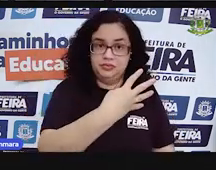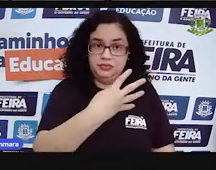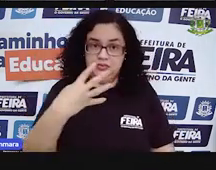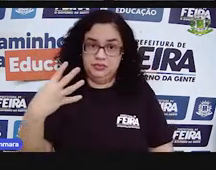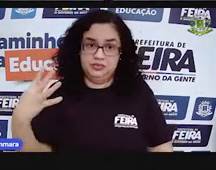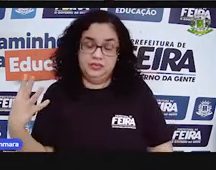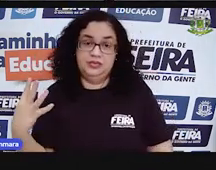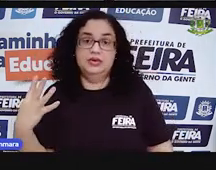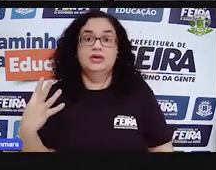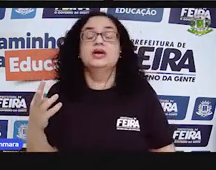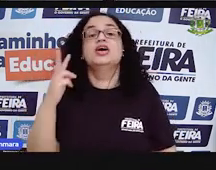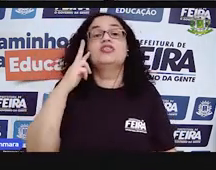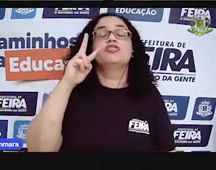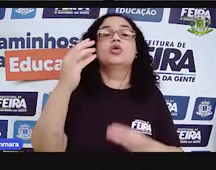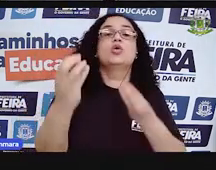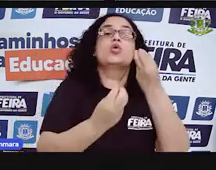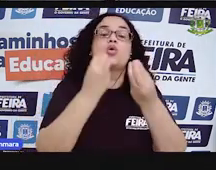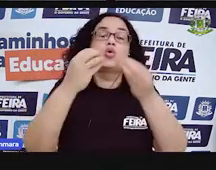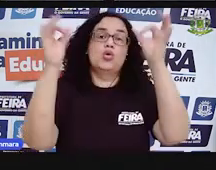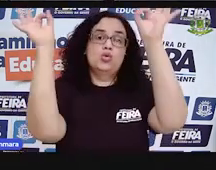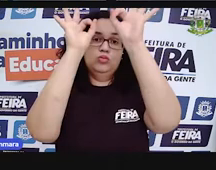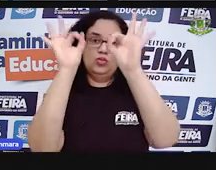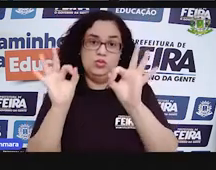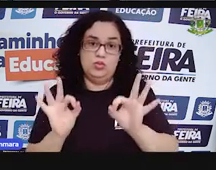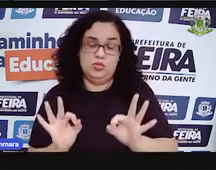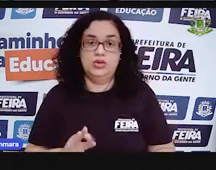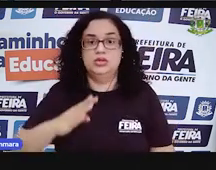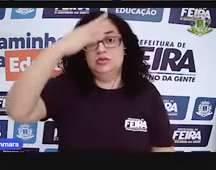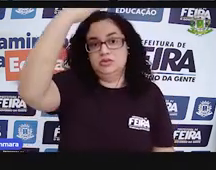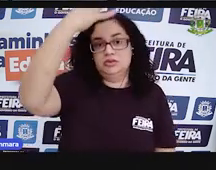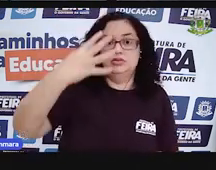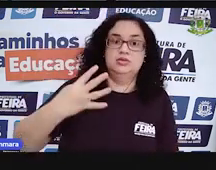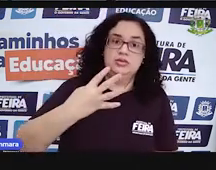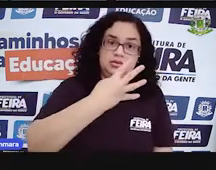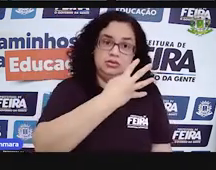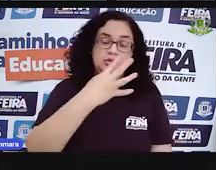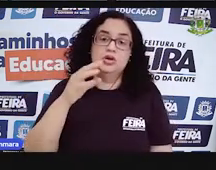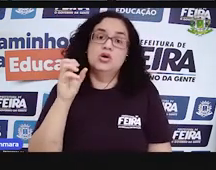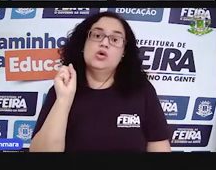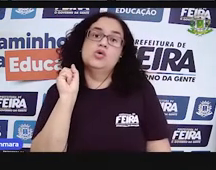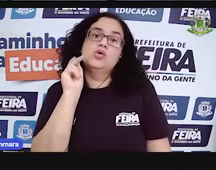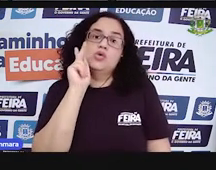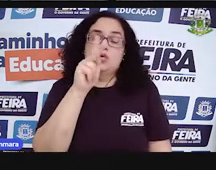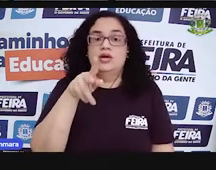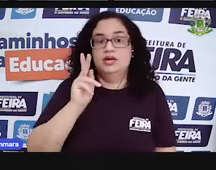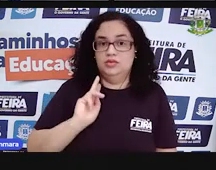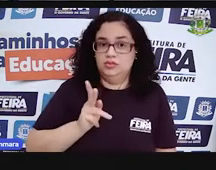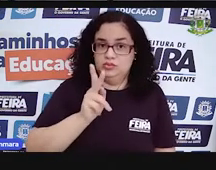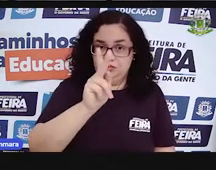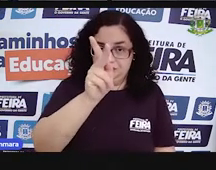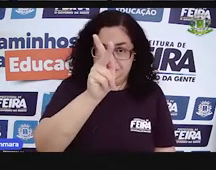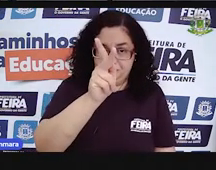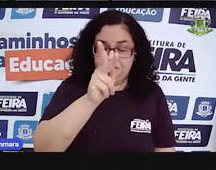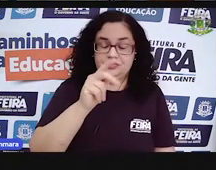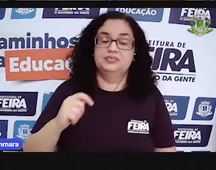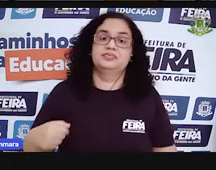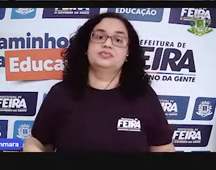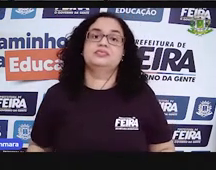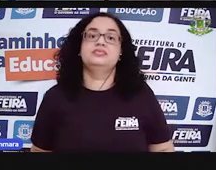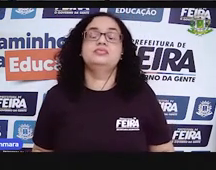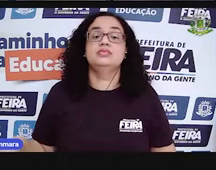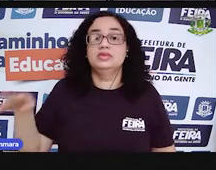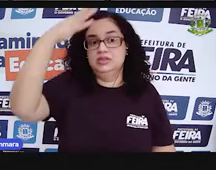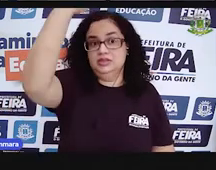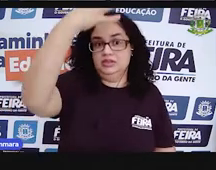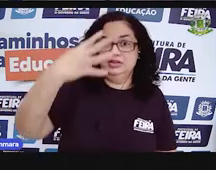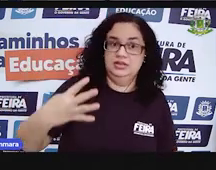A gente viu aí como organizar esses dados em tabelas, tá bom? Vamos adiante! Olha só! Essa